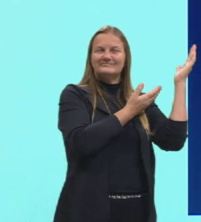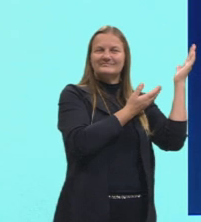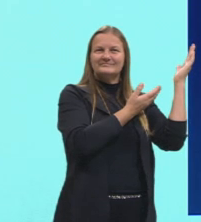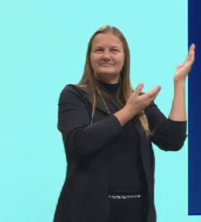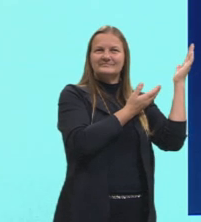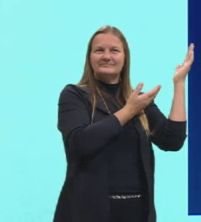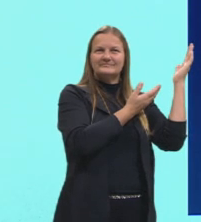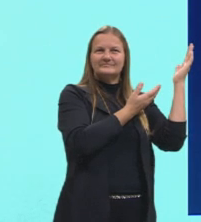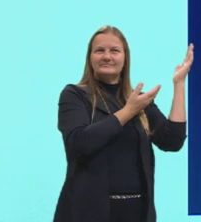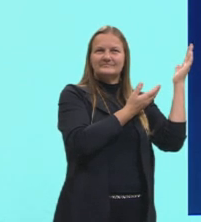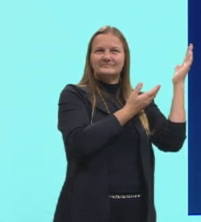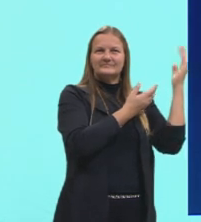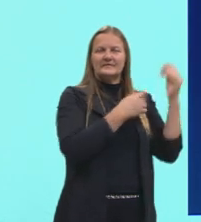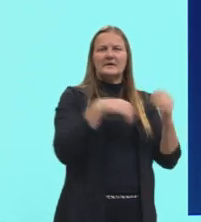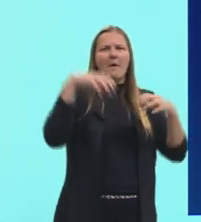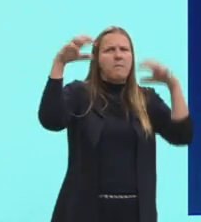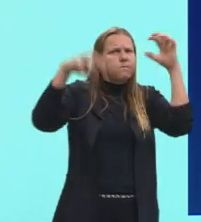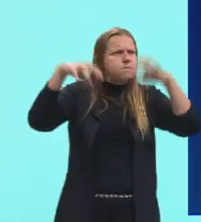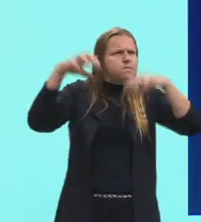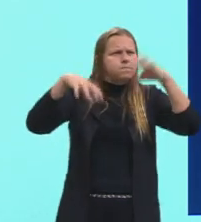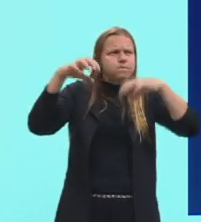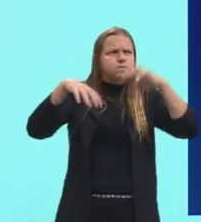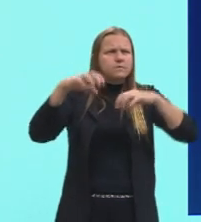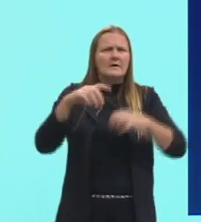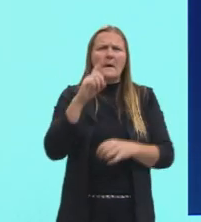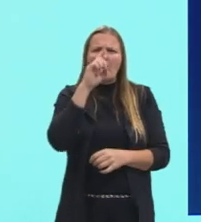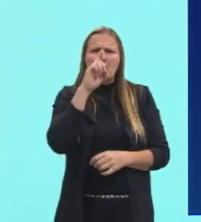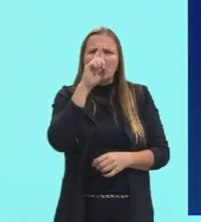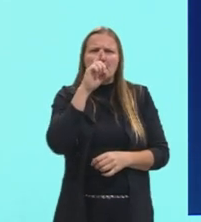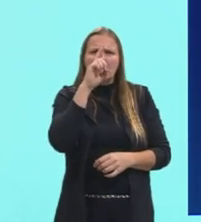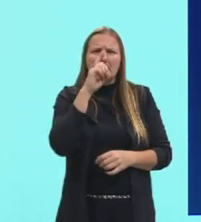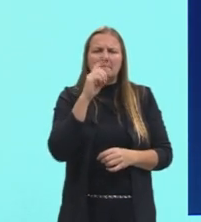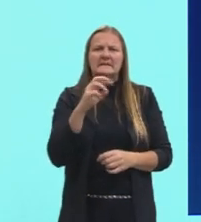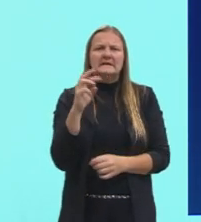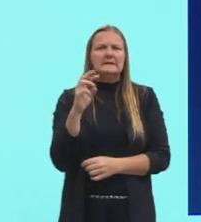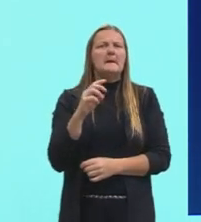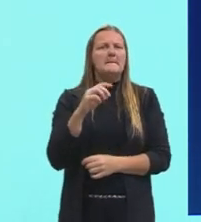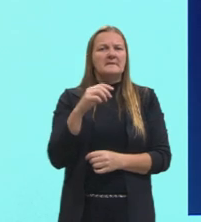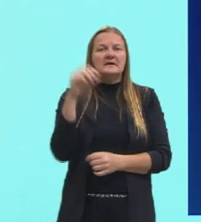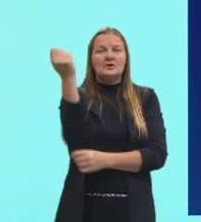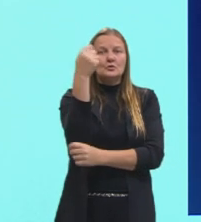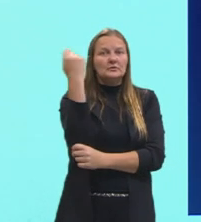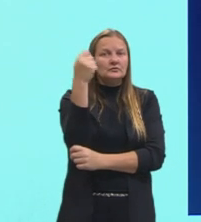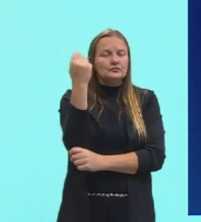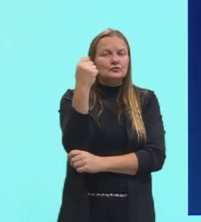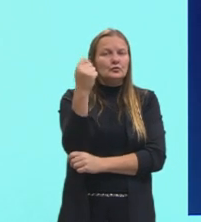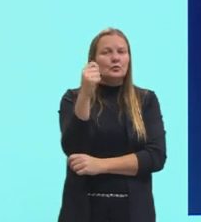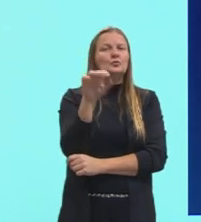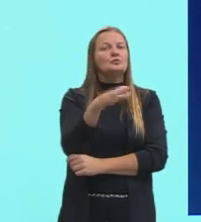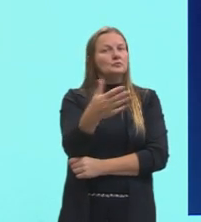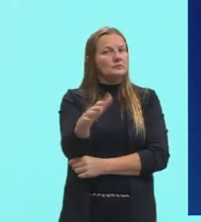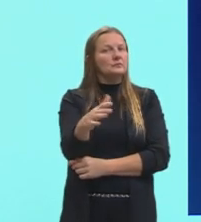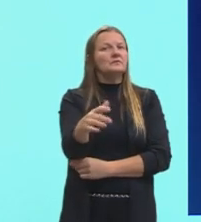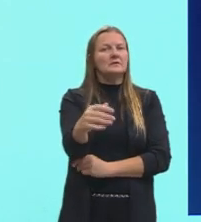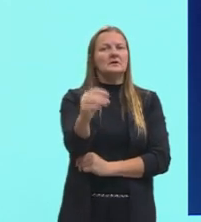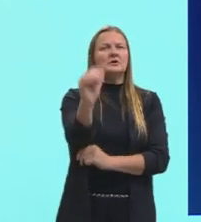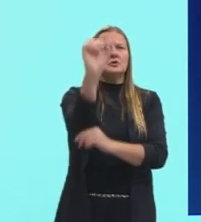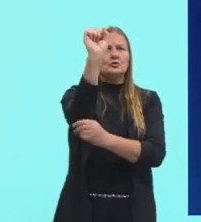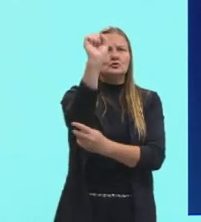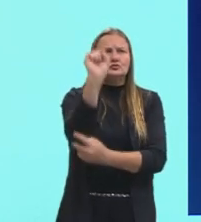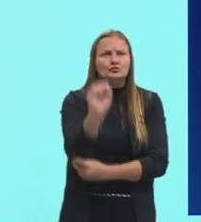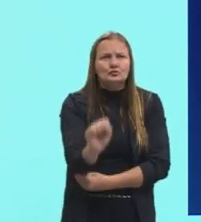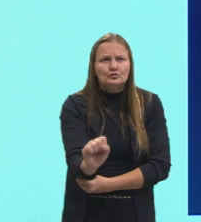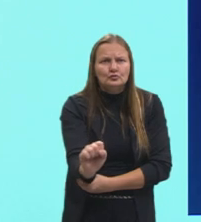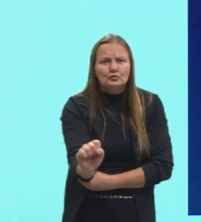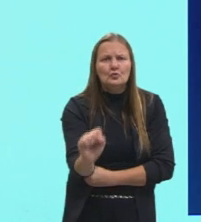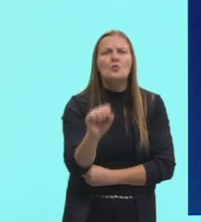né, mas pra região um volume melhor, risco de estiagem, ó, Rio Grande do Sul, né, Sul aqui do Brasil, então tu vai ter um risco